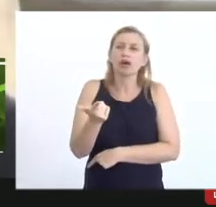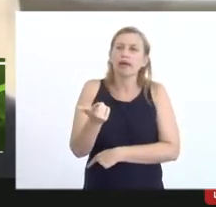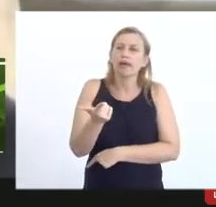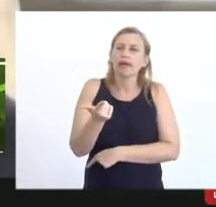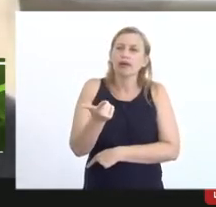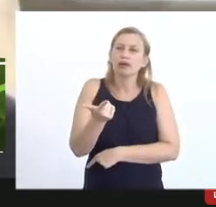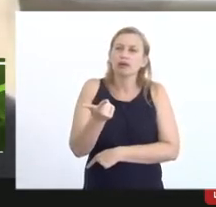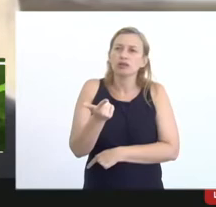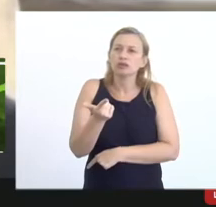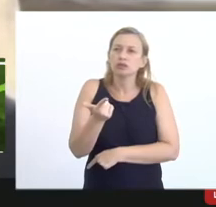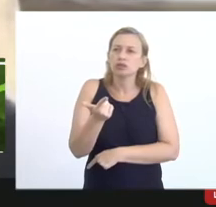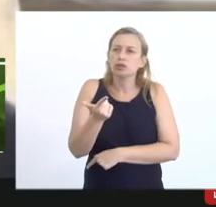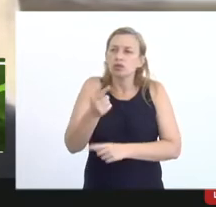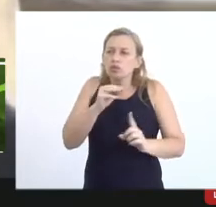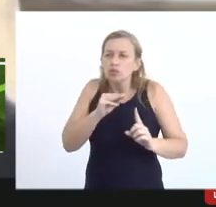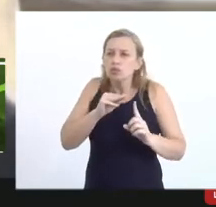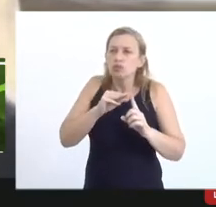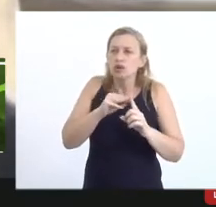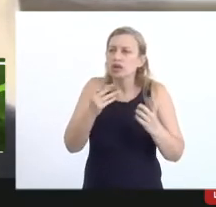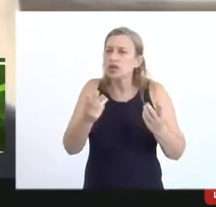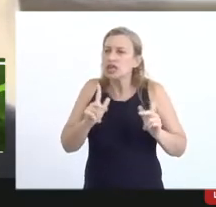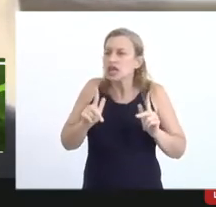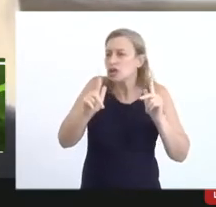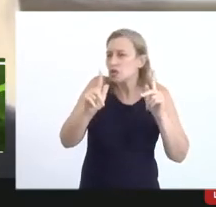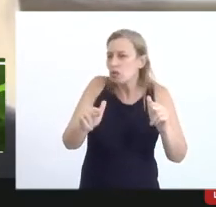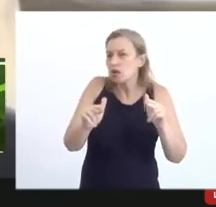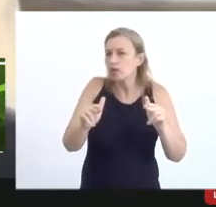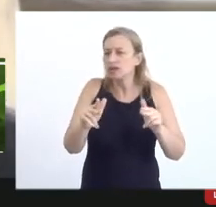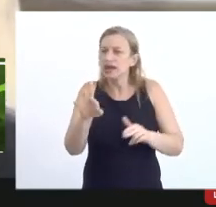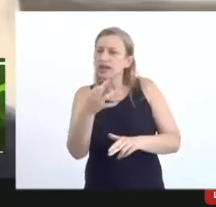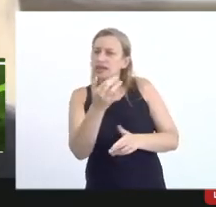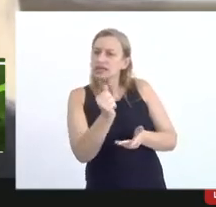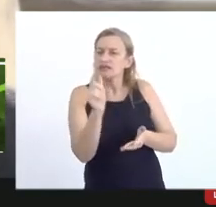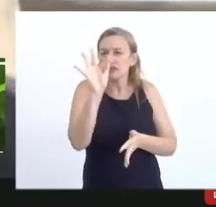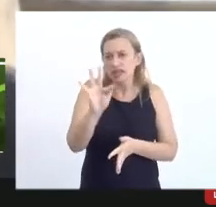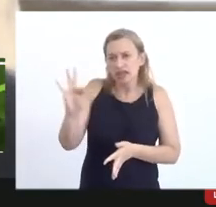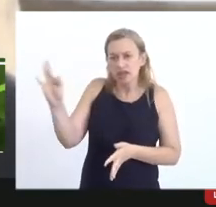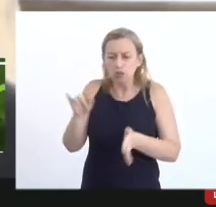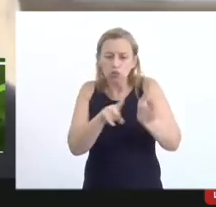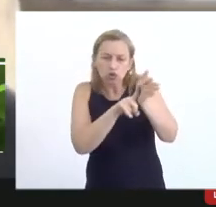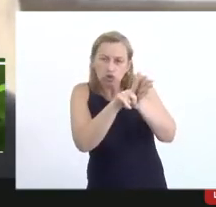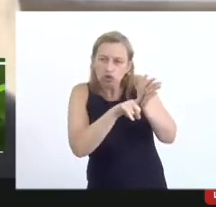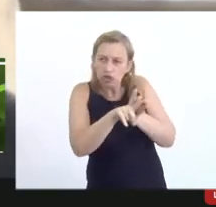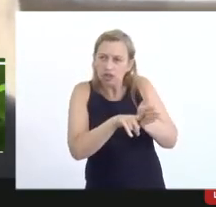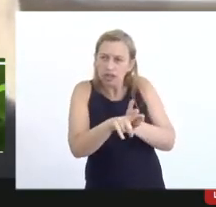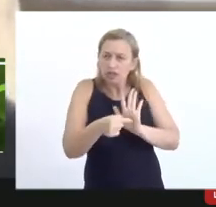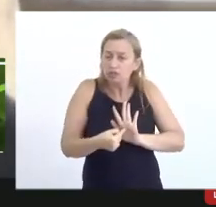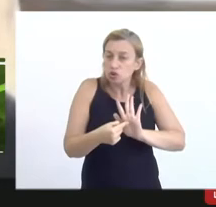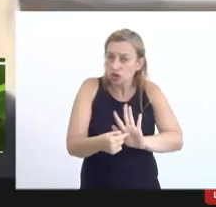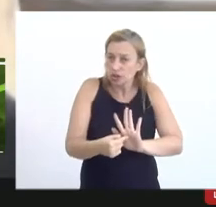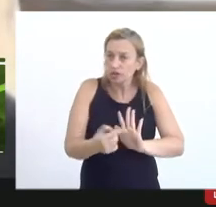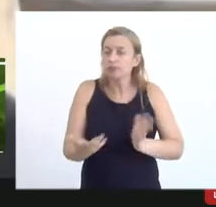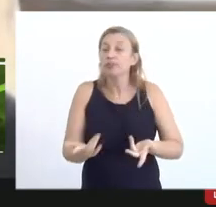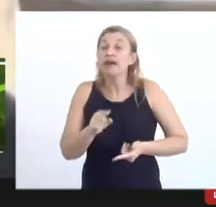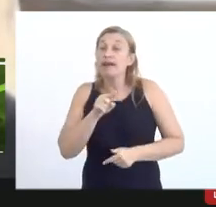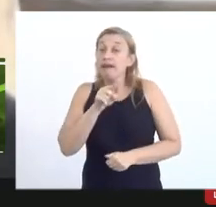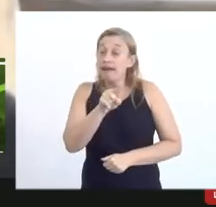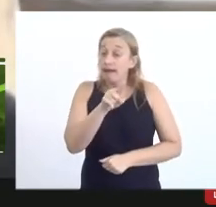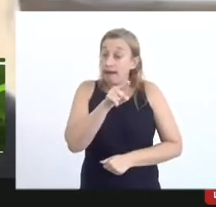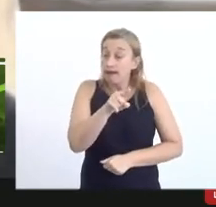um método igual da Receita Federal que um método de análise por amostragem lá